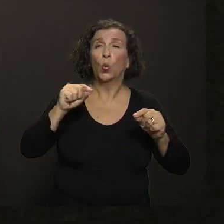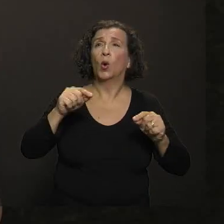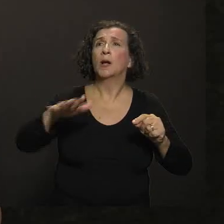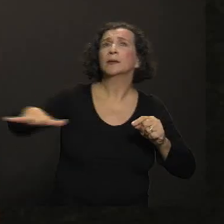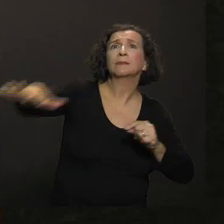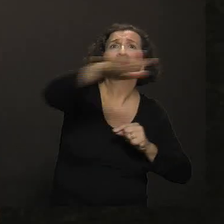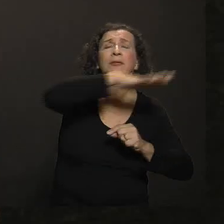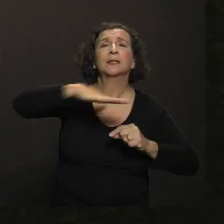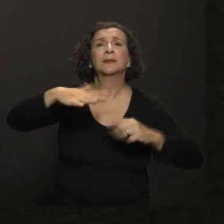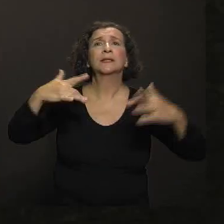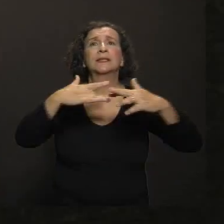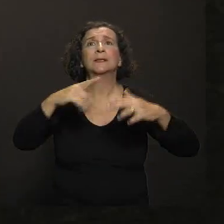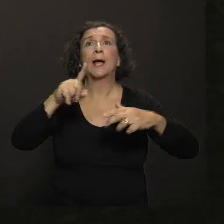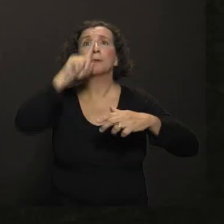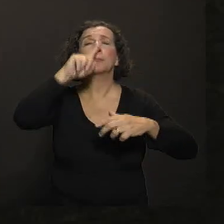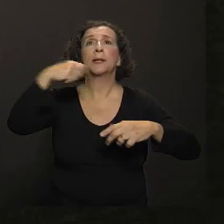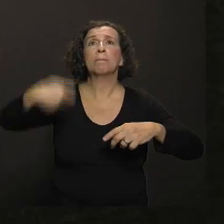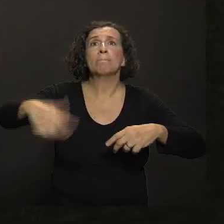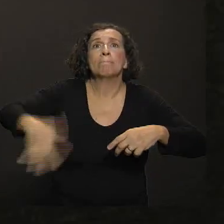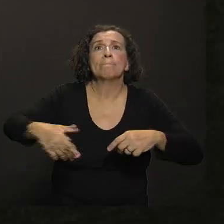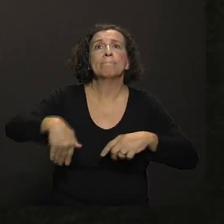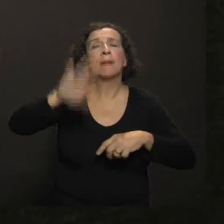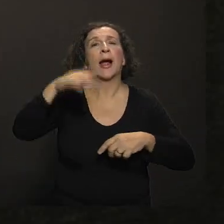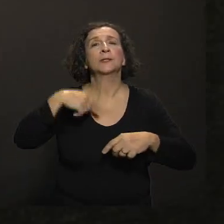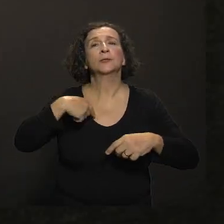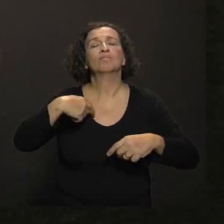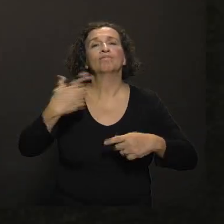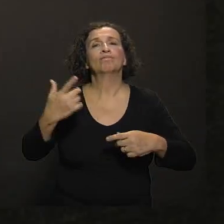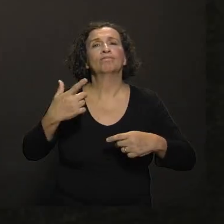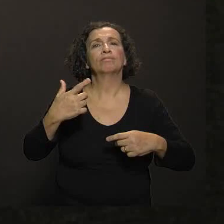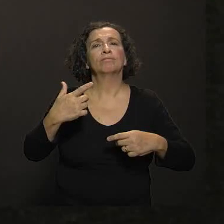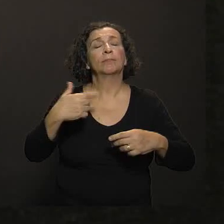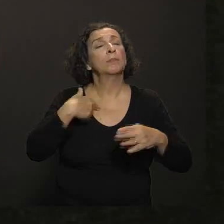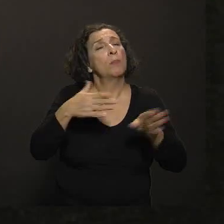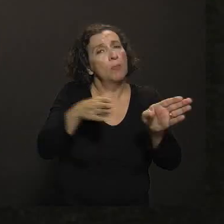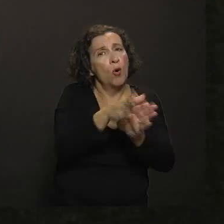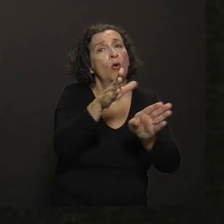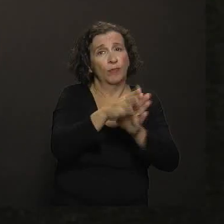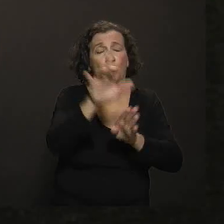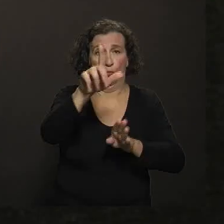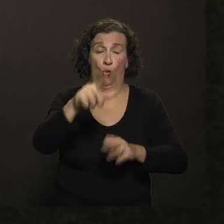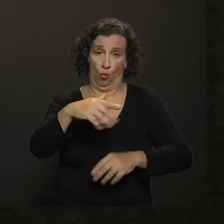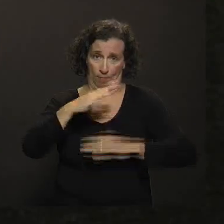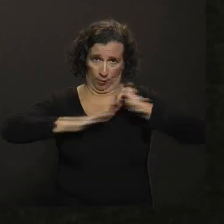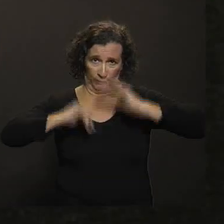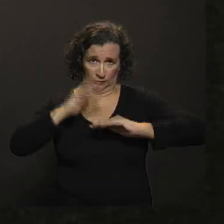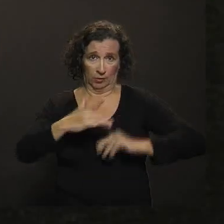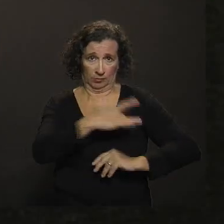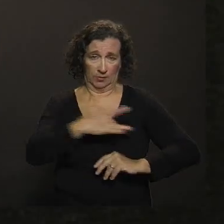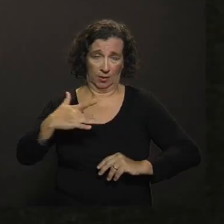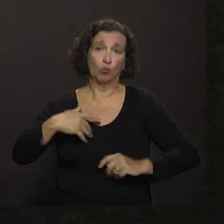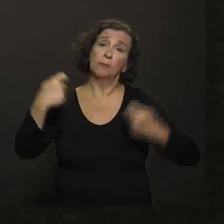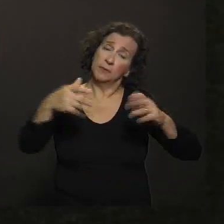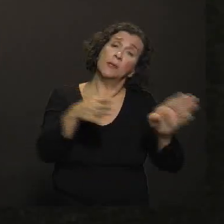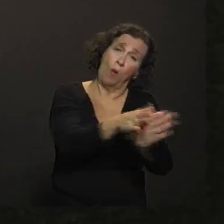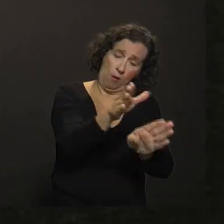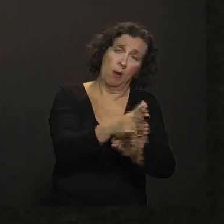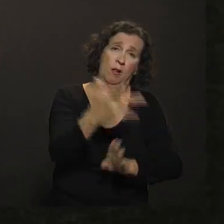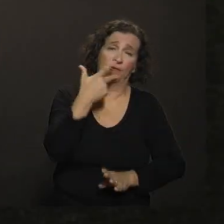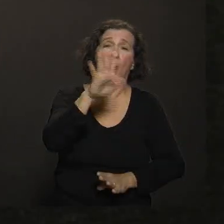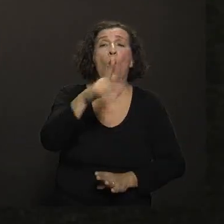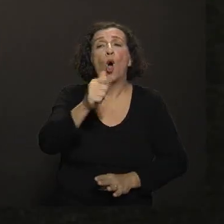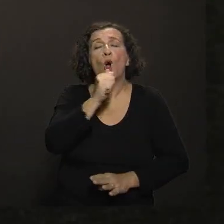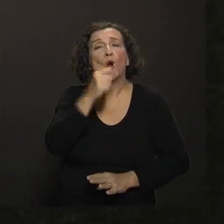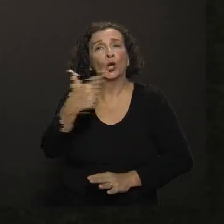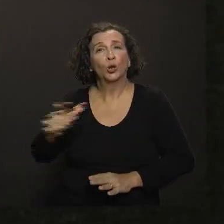cidade, no seu entorno, que justifique você orientar. O profissional de saúde tem que orientar. Olha, não tem no posto de saúde, mas no